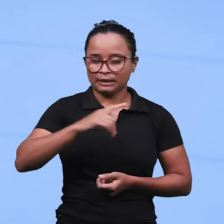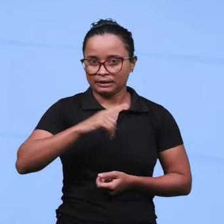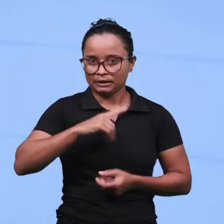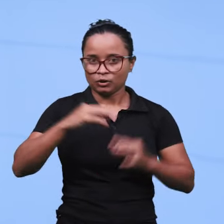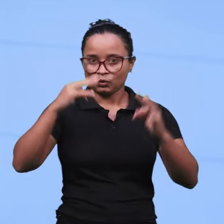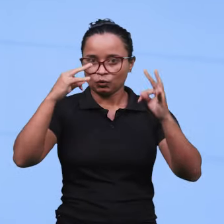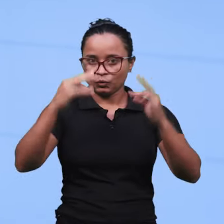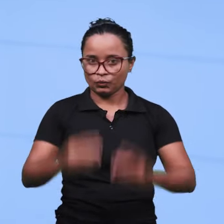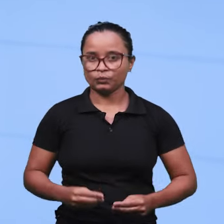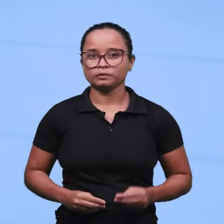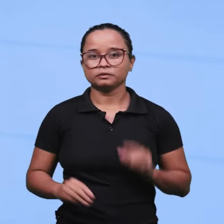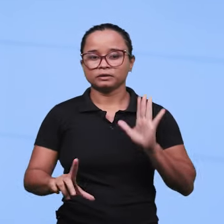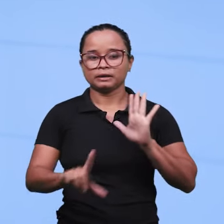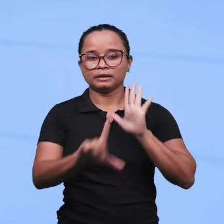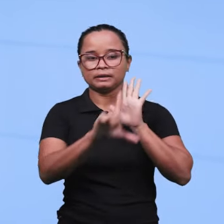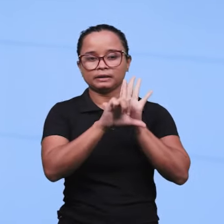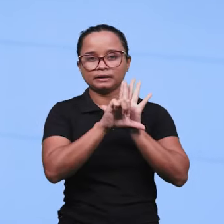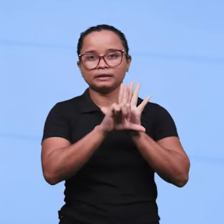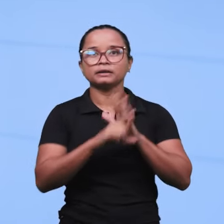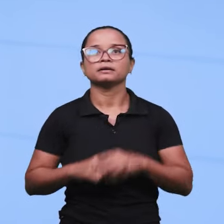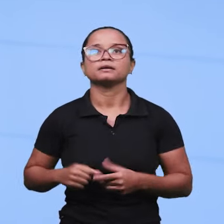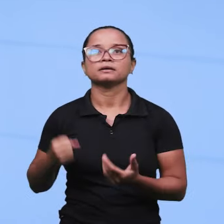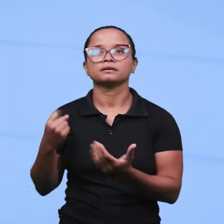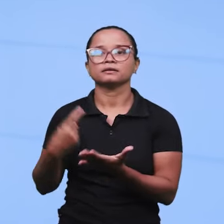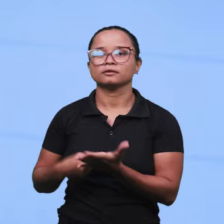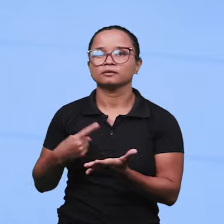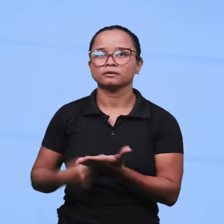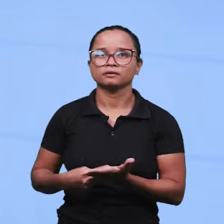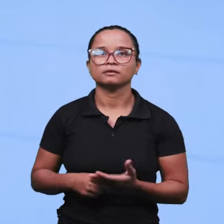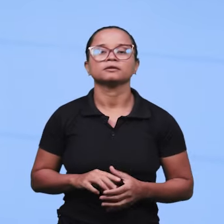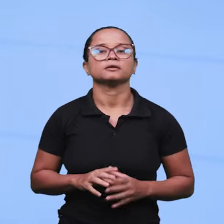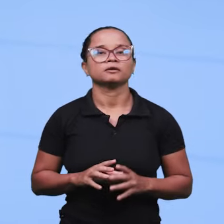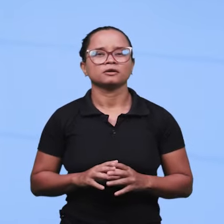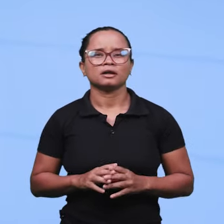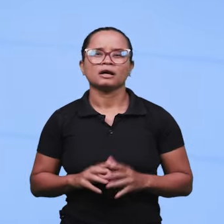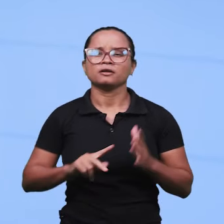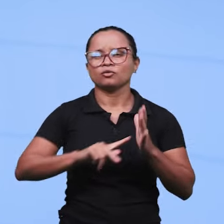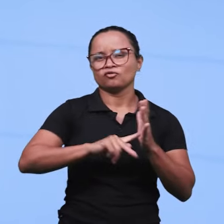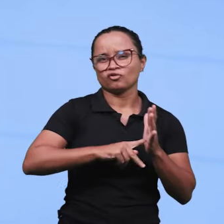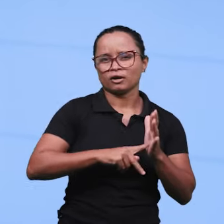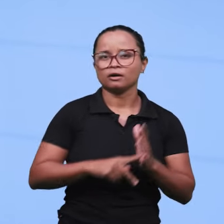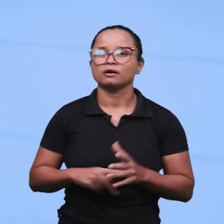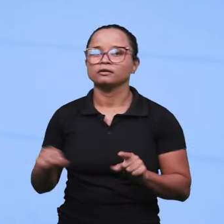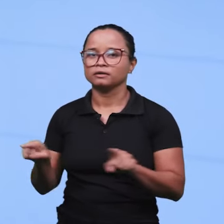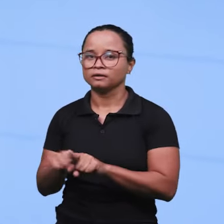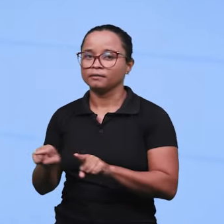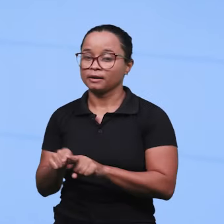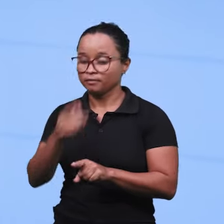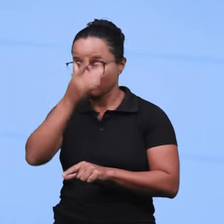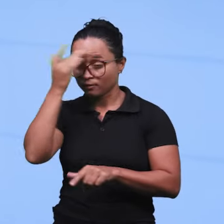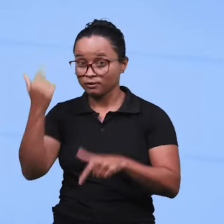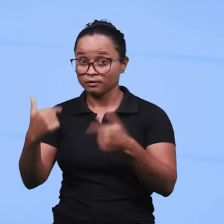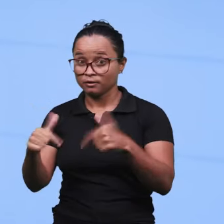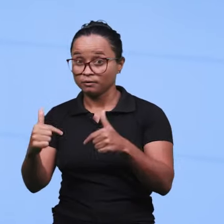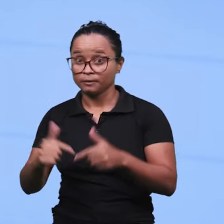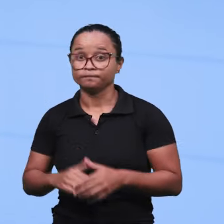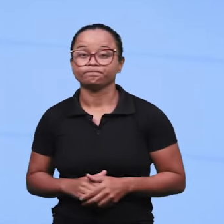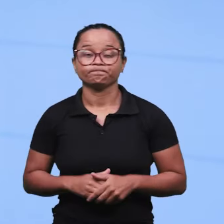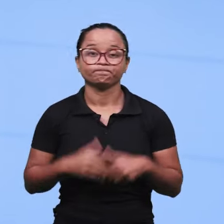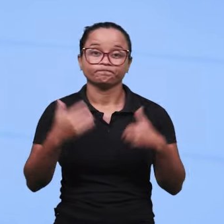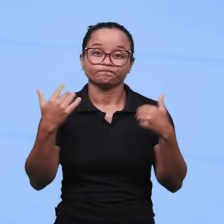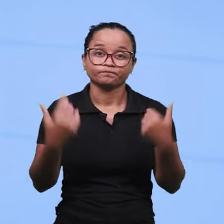determina essa lei, que é o acordo que foi realizado ali entre o CIDCAD e os empregadores. E, igualmente,